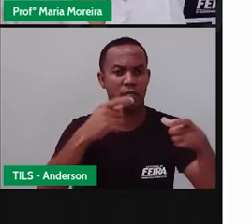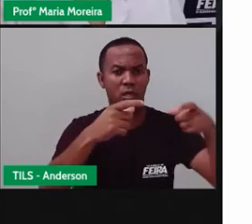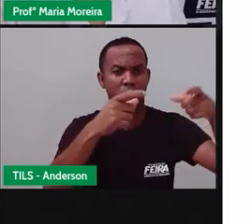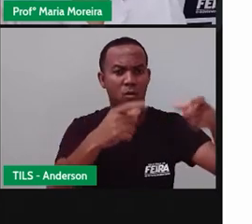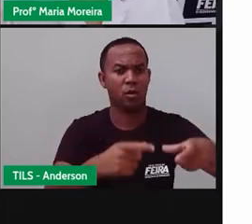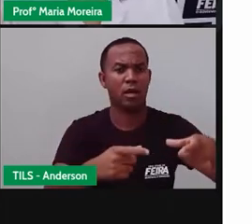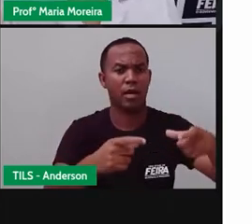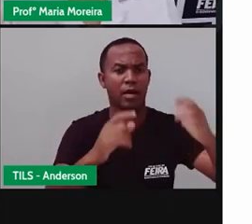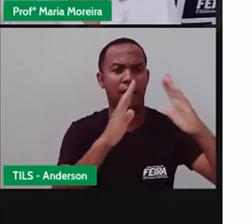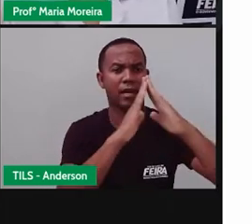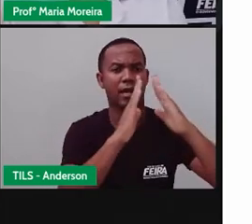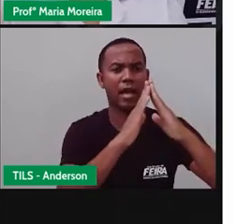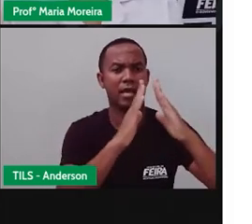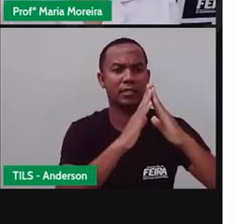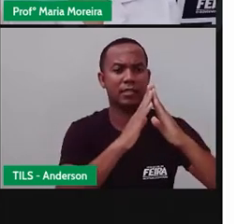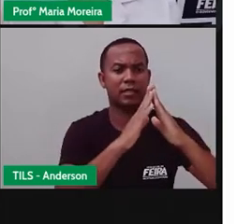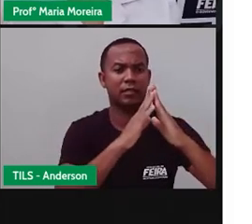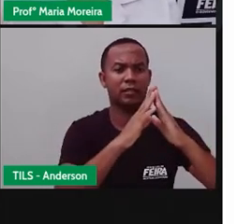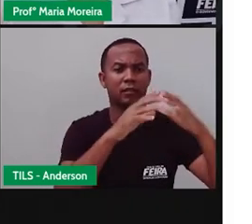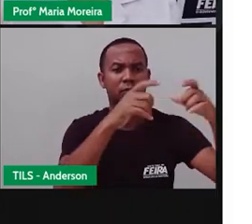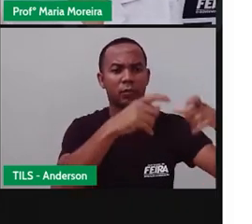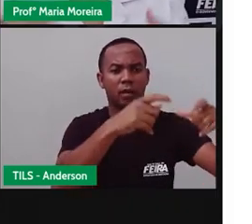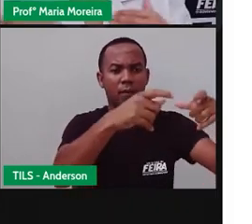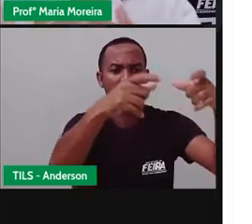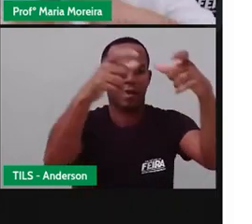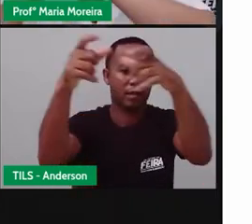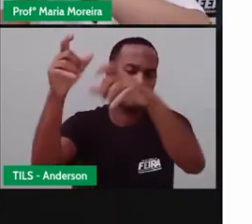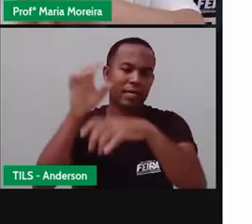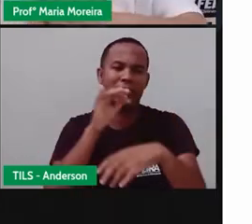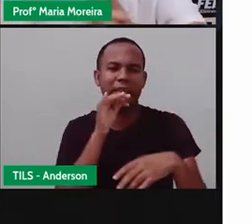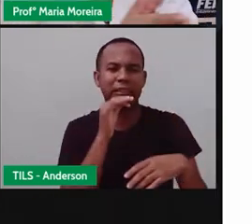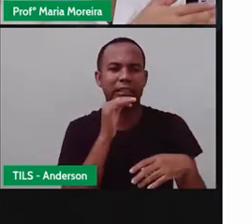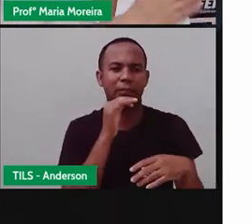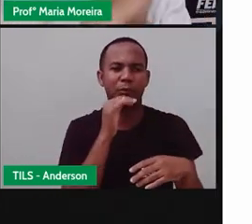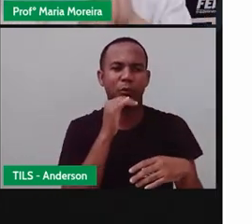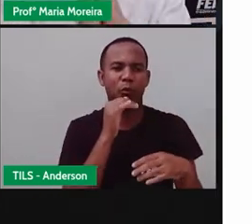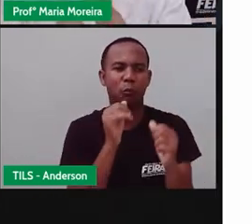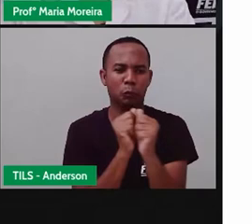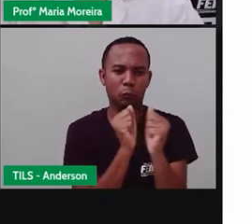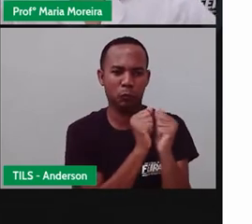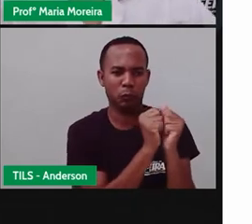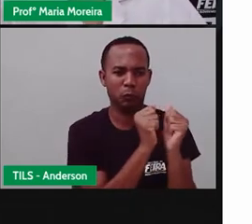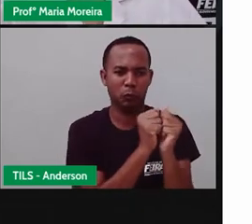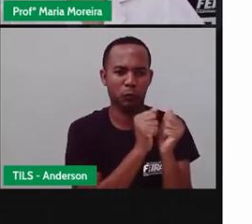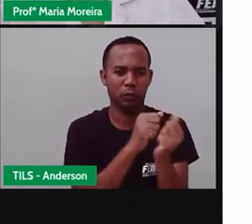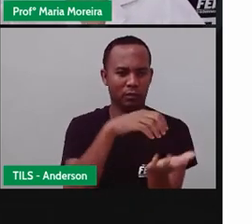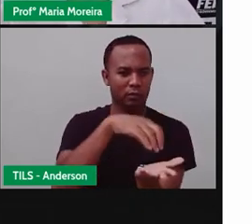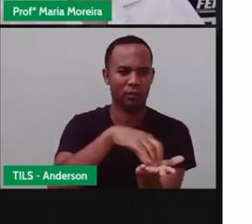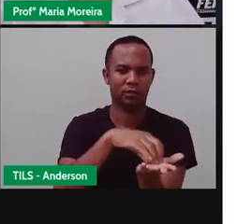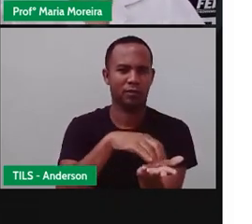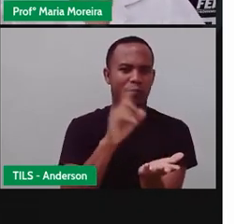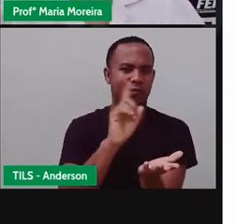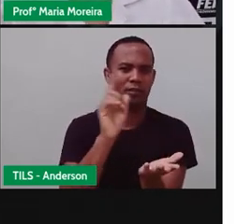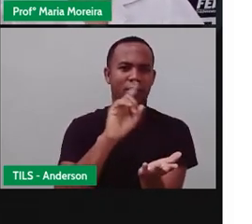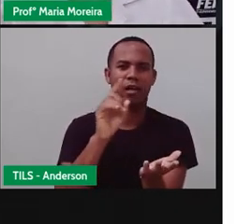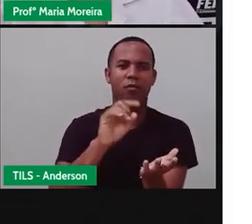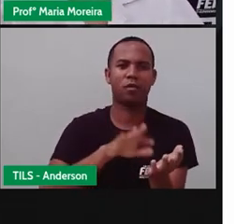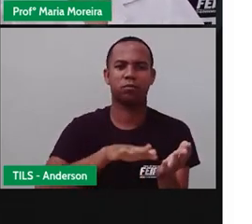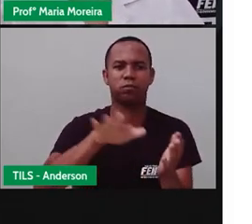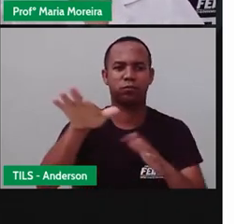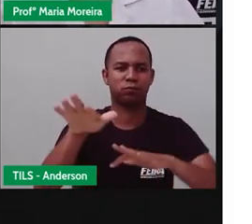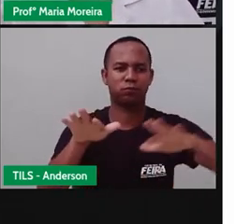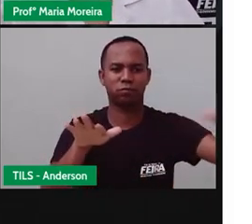morar. Então, não dá pra todo mundo morar em um bairro só. Então, eles estão o quê? Espalhados pela cidade inteira.